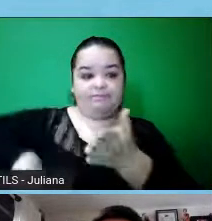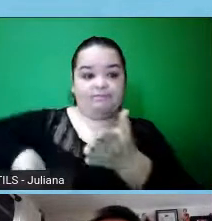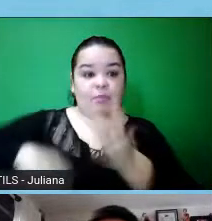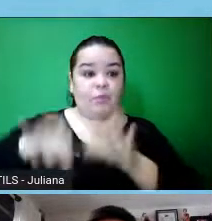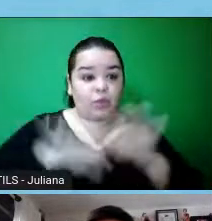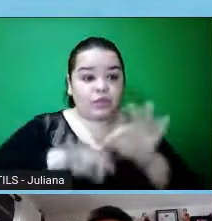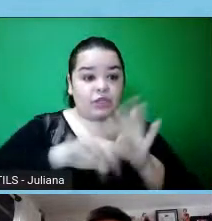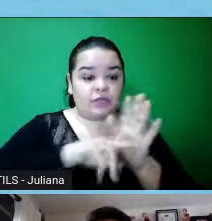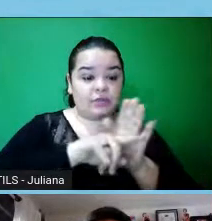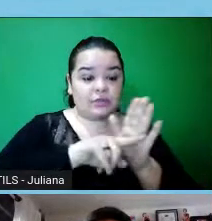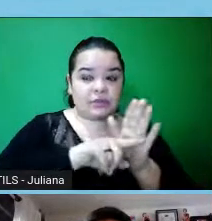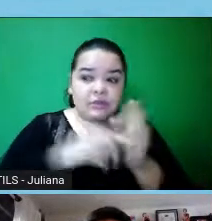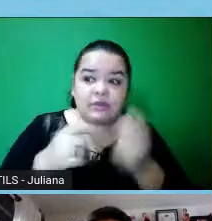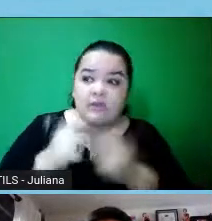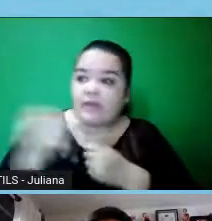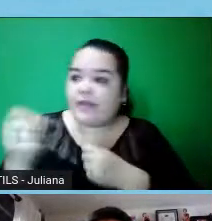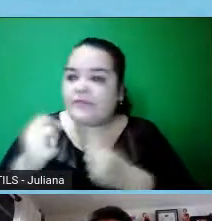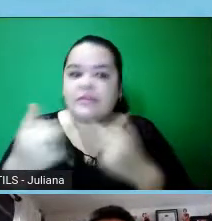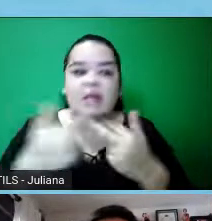envolva pessoas.